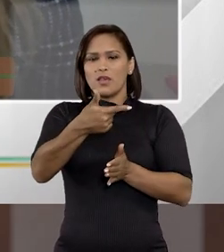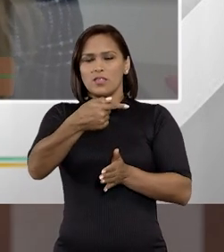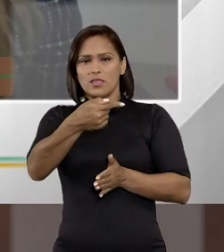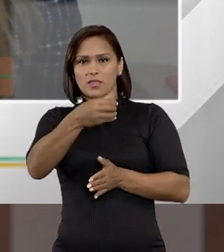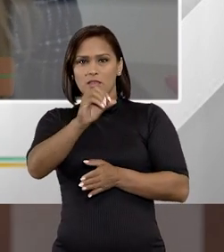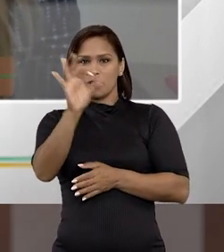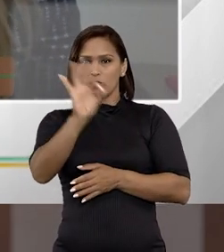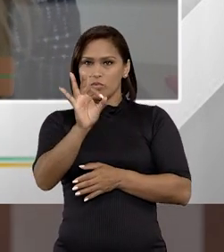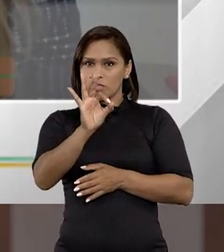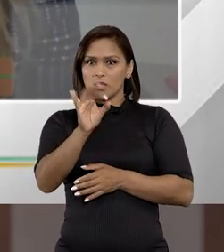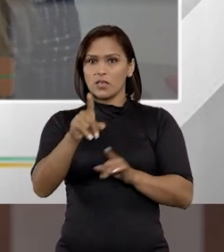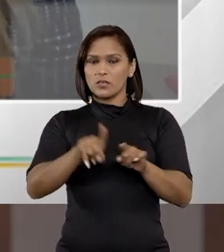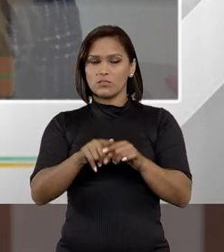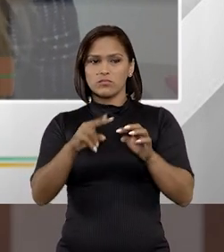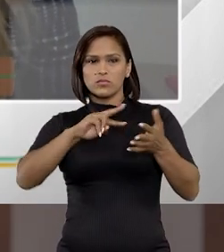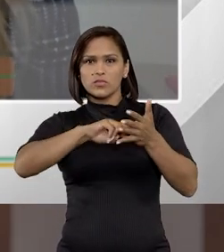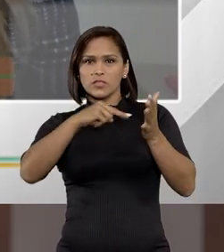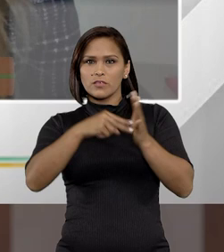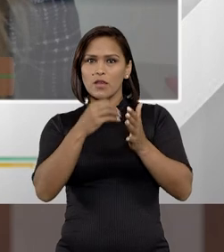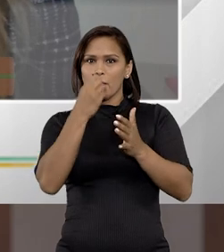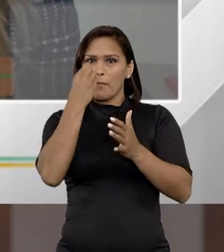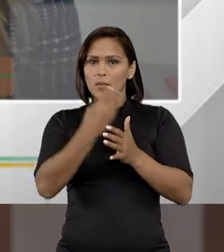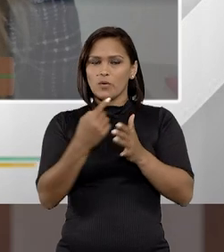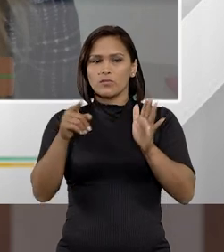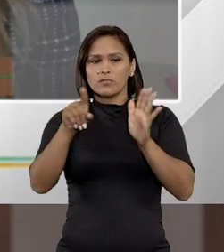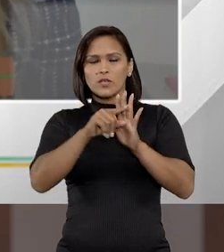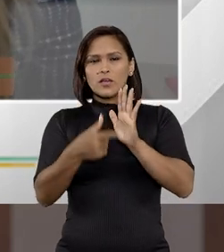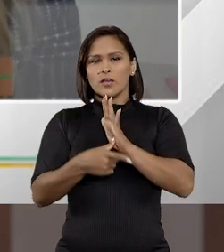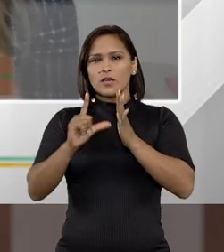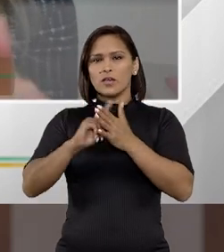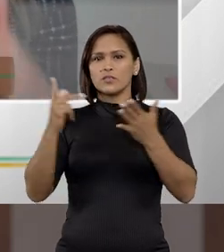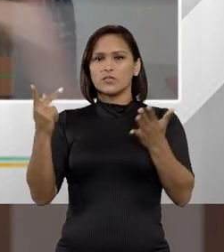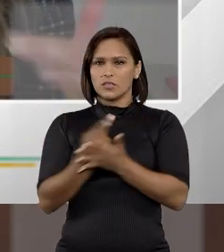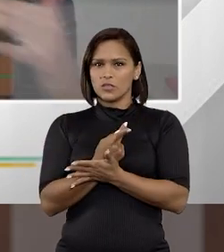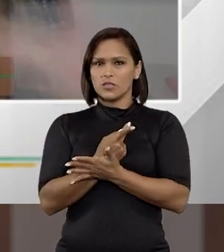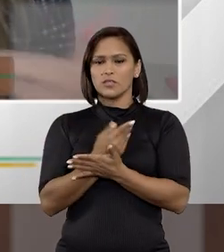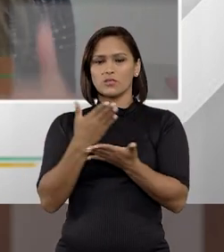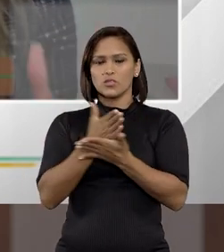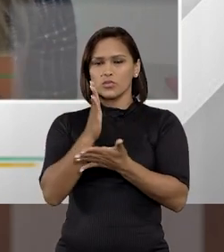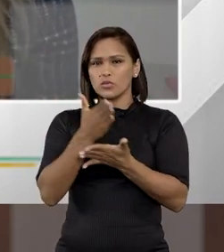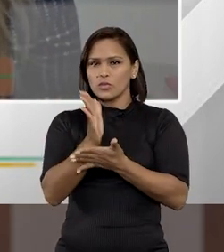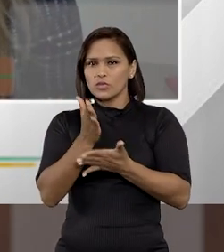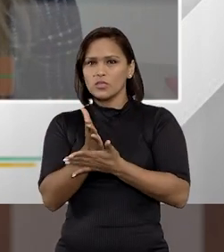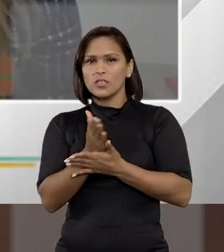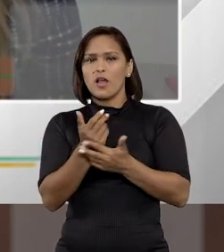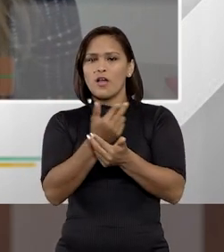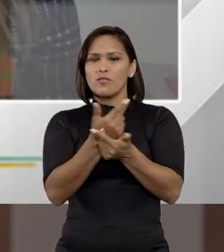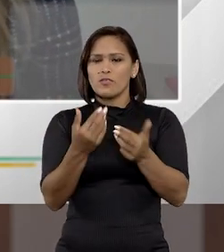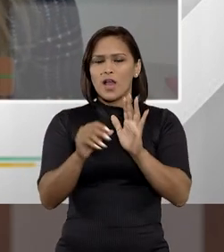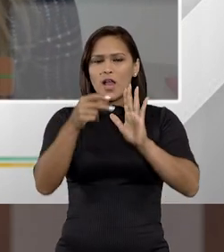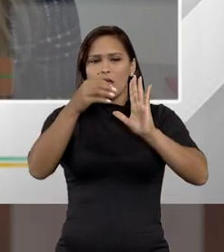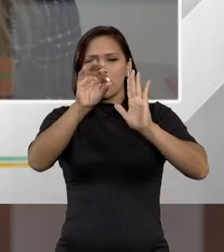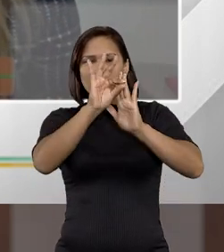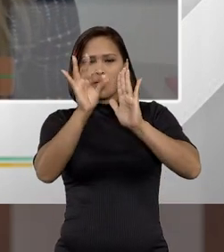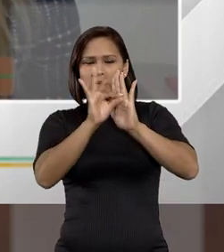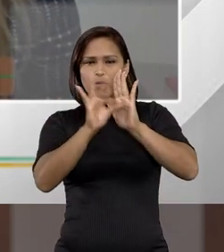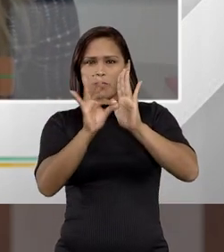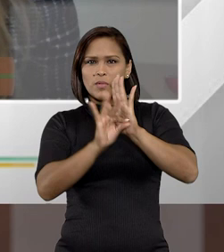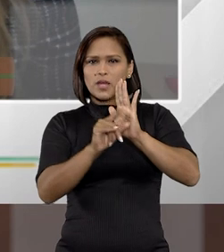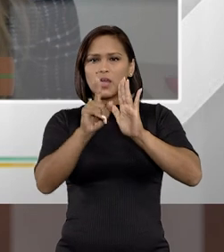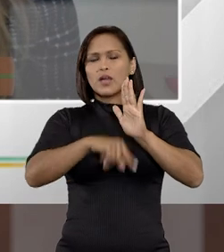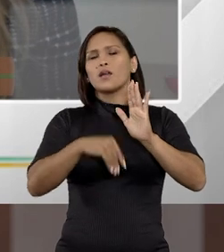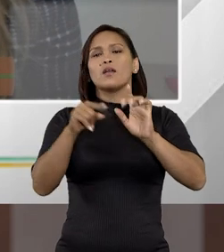% da pena, houve uma variação significativa para o que era antes, houve a introdução de diversos critérios e